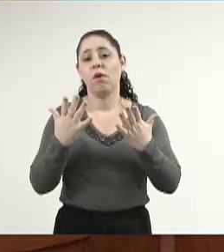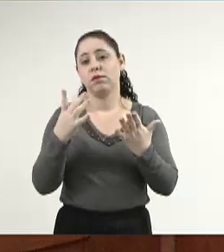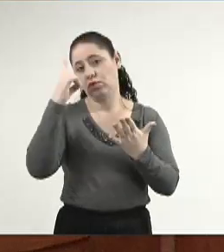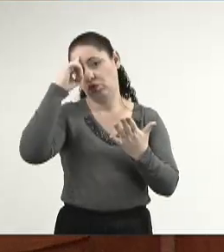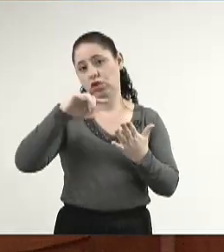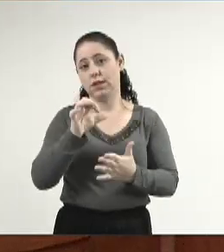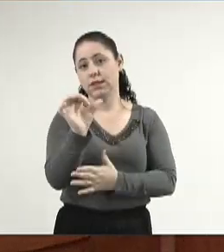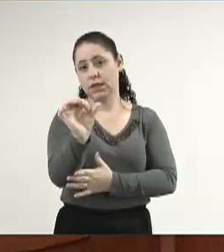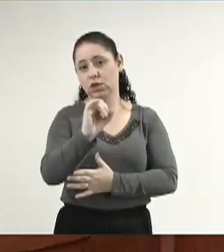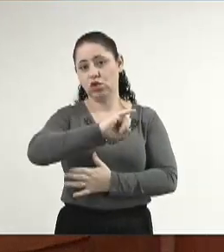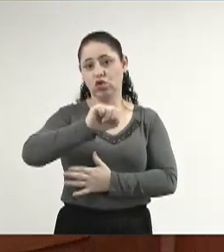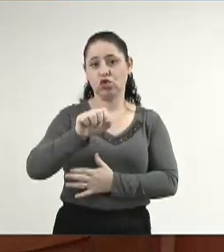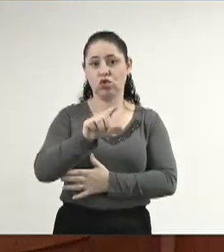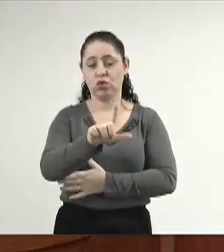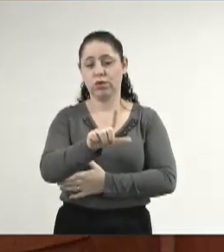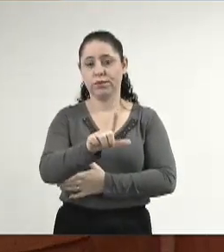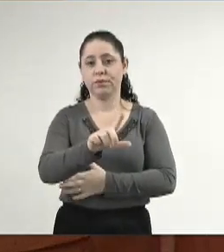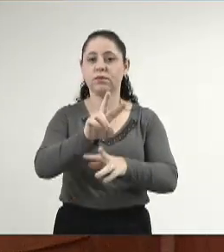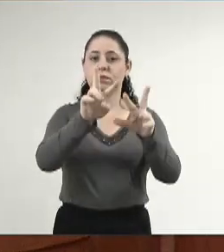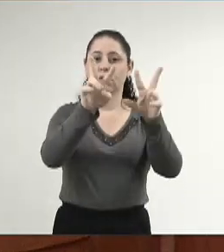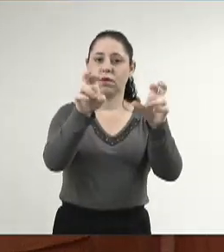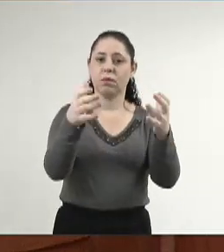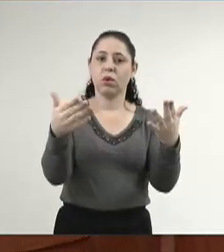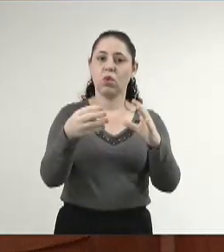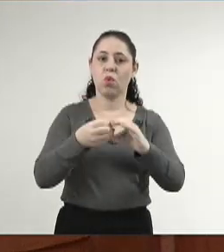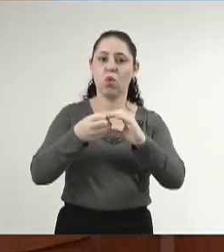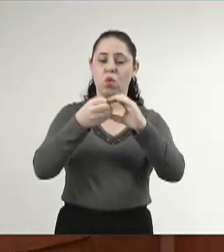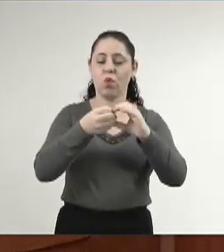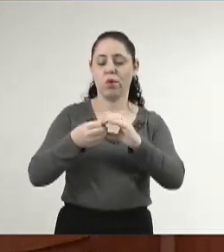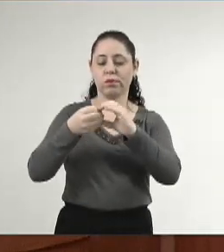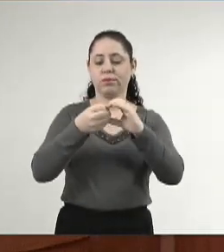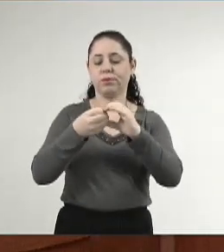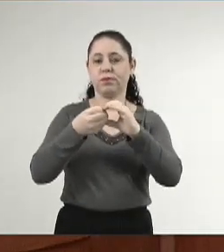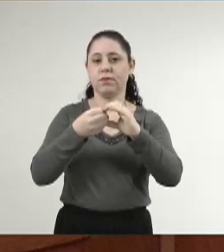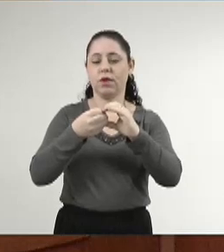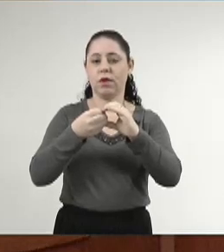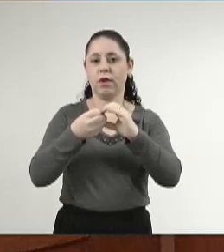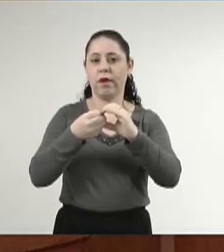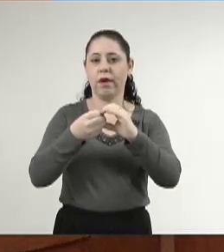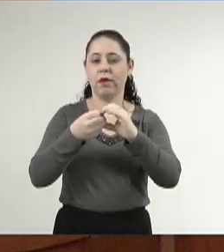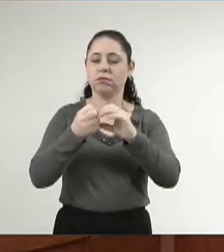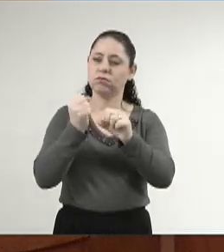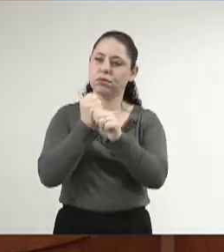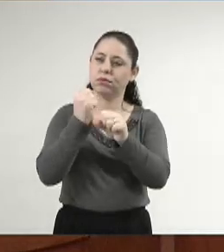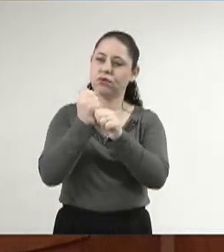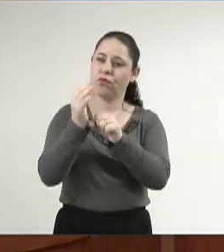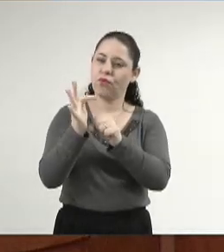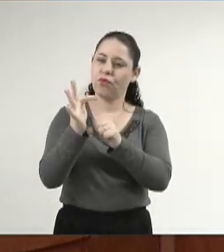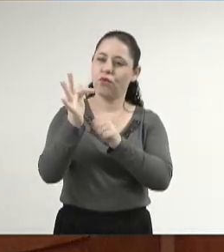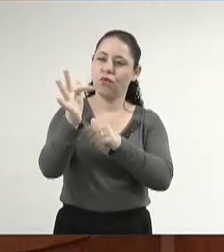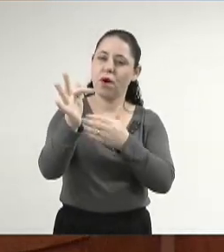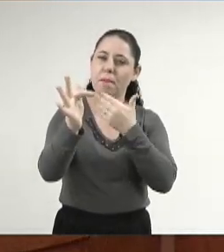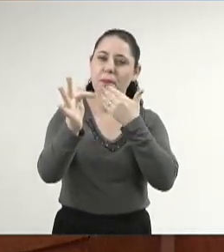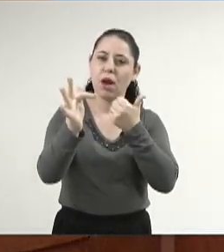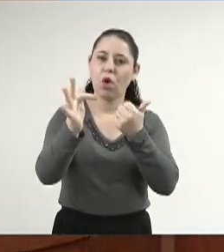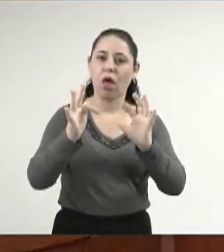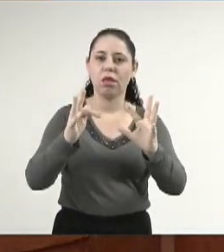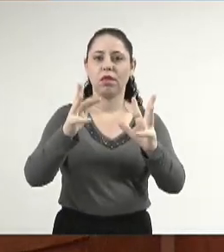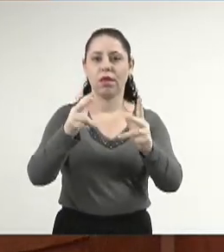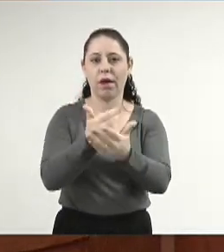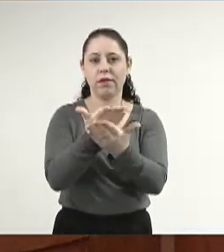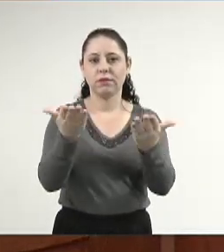no dia 6 de julho. O tema deste ano é cooperativas constroem um futuro melhor para todos.